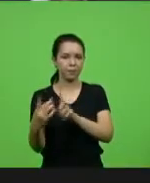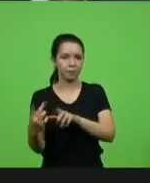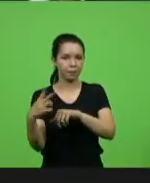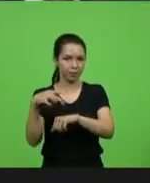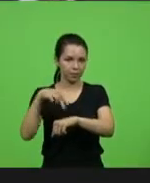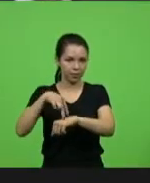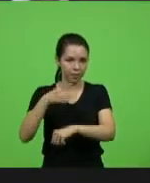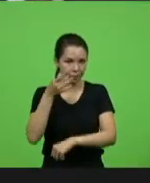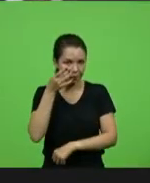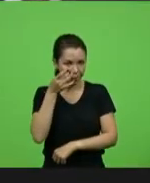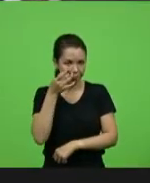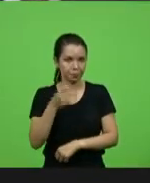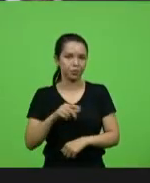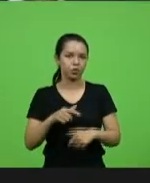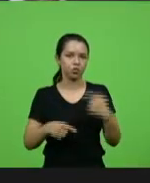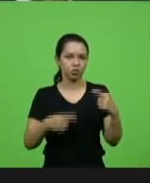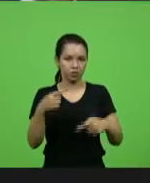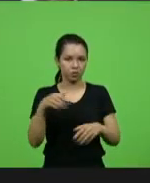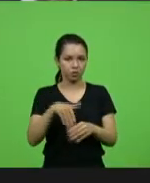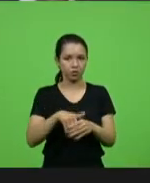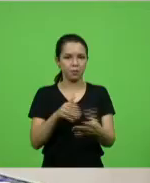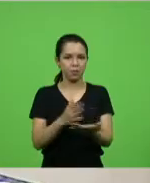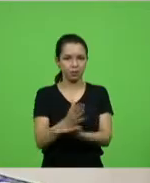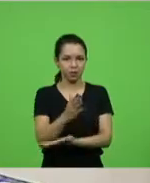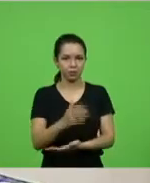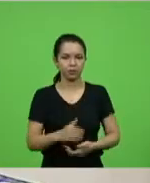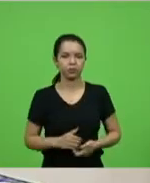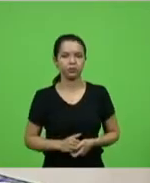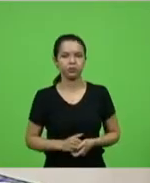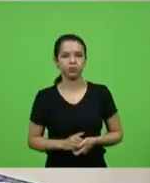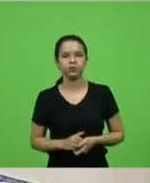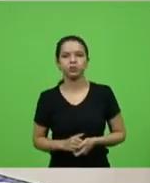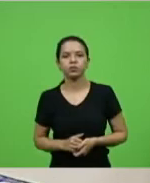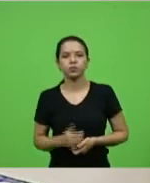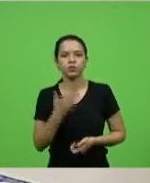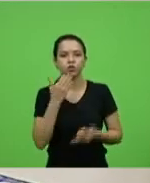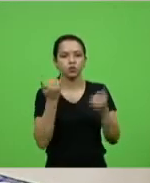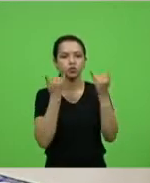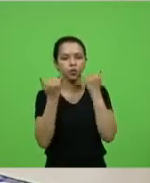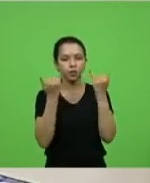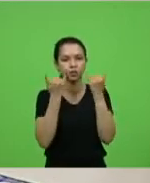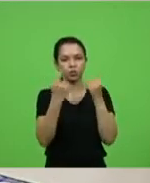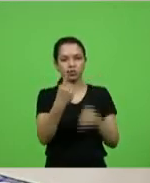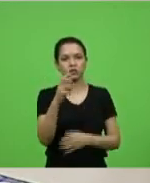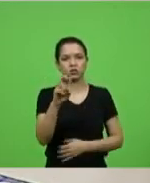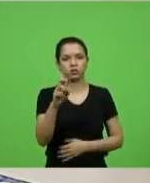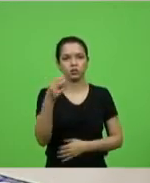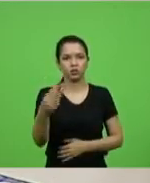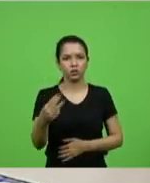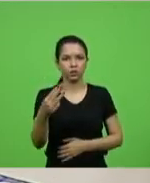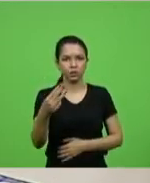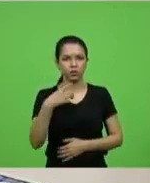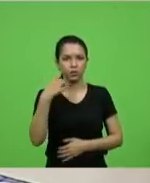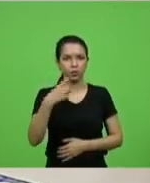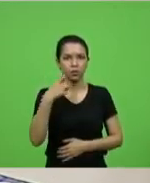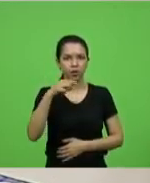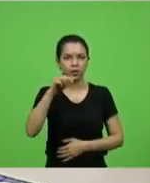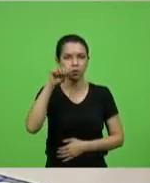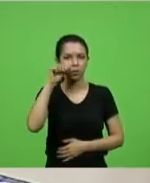votação. Aprovado. Pedido de informação 153. Deputado João Amin,